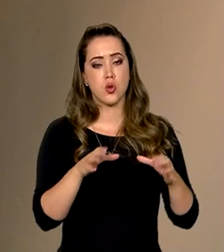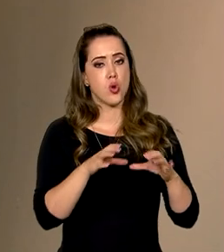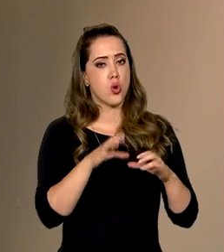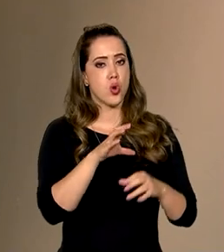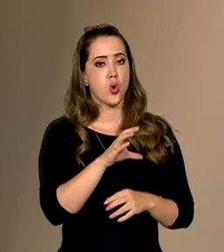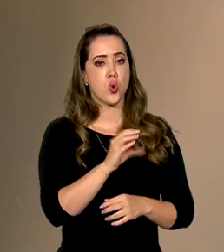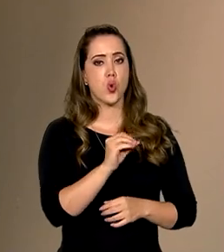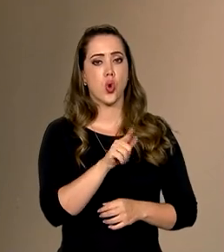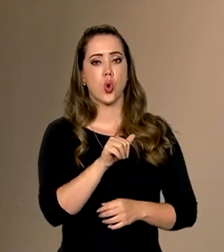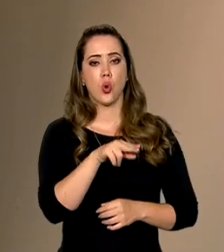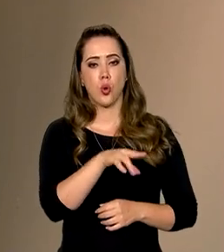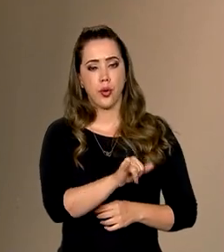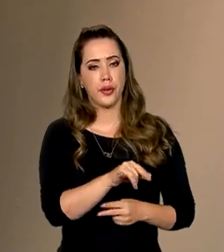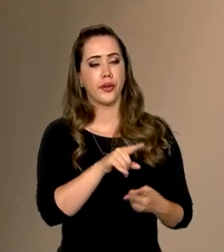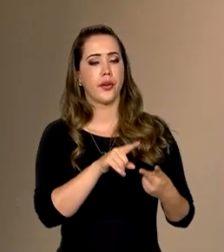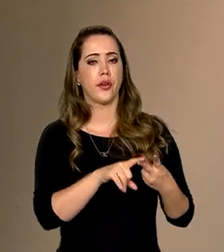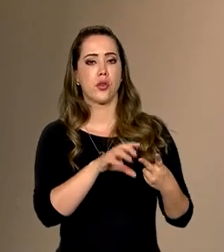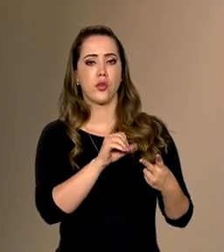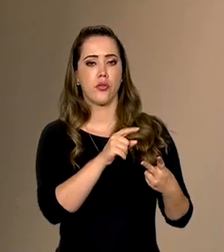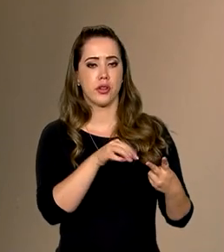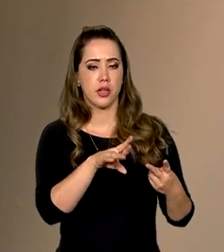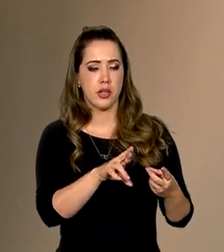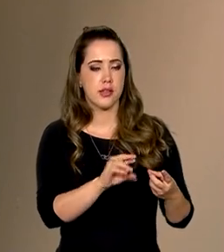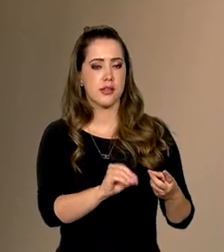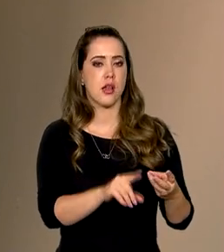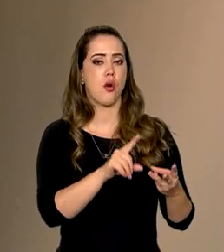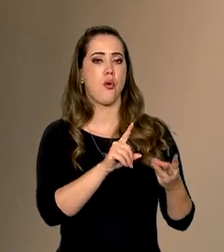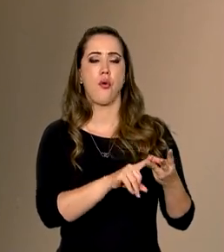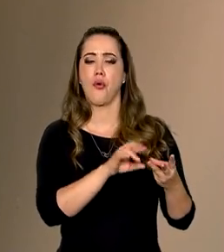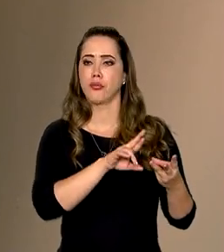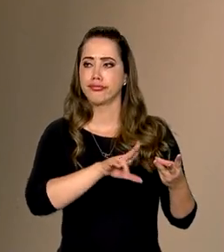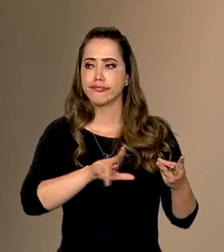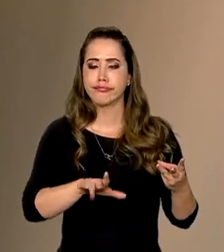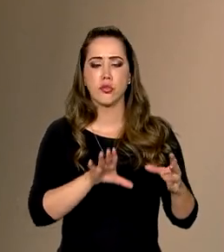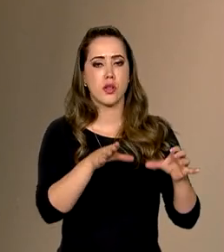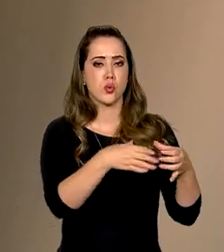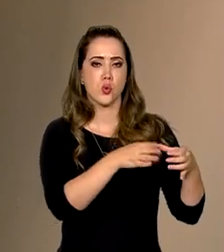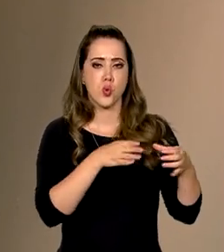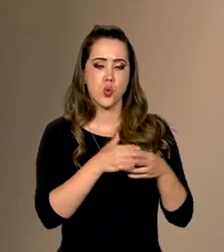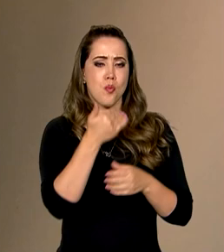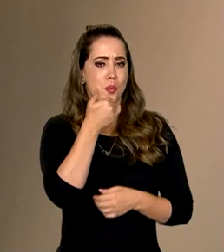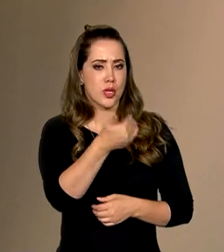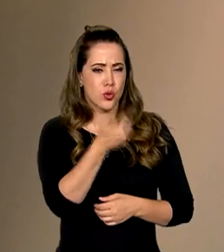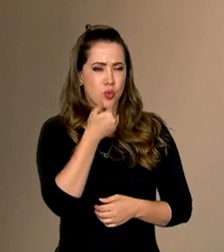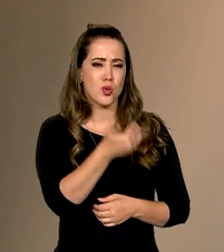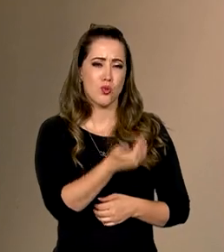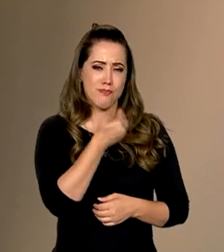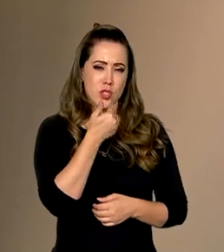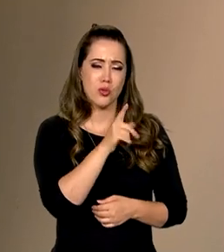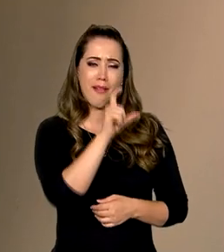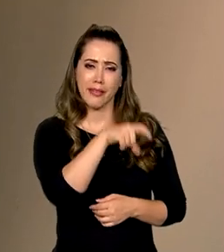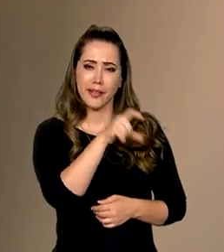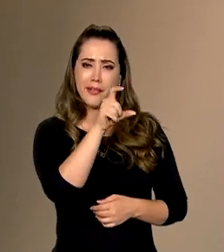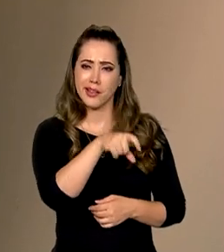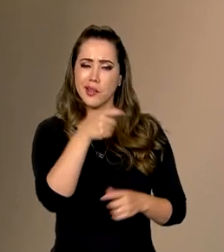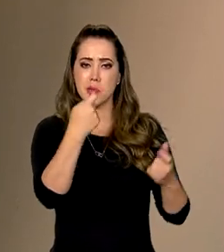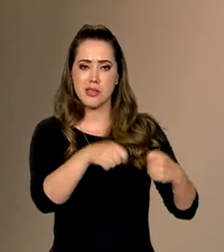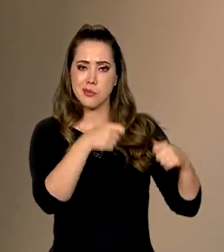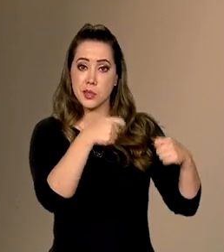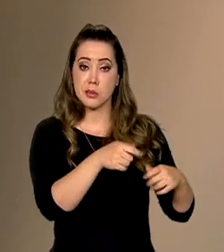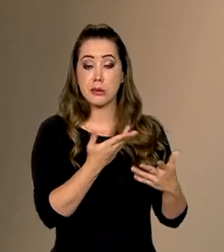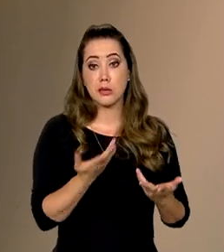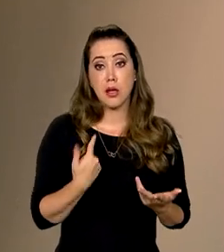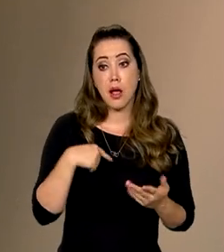confederações, federações, você tinha muitas demandas em relação às carteirinhas do pescador. Porque quando nós chegamos no